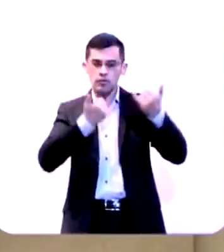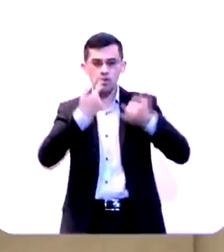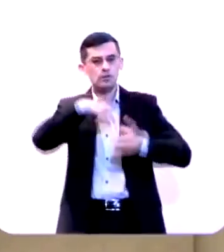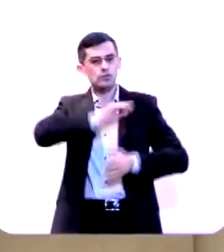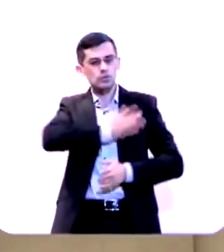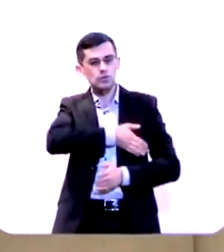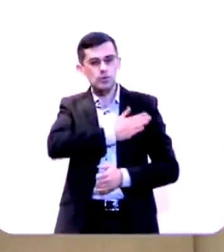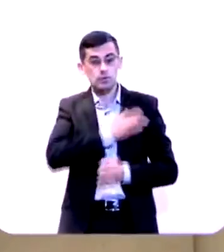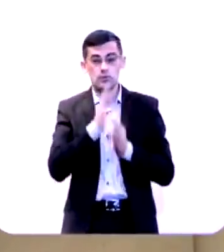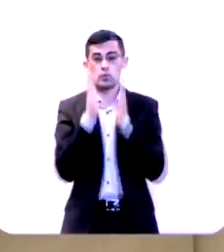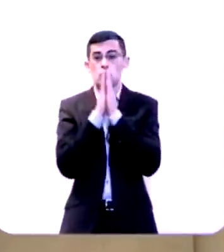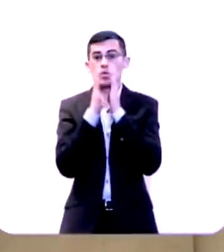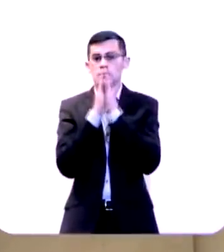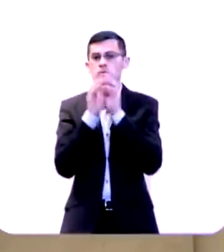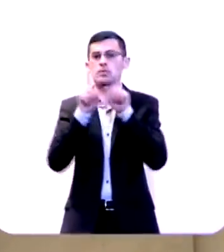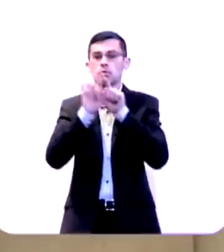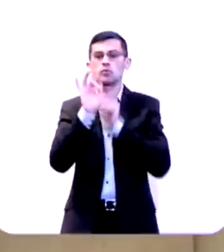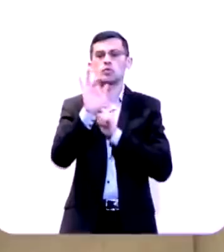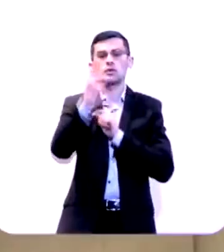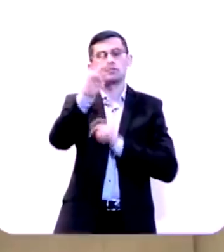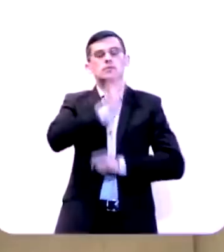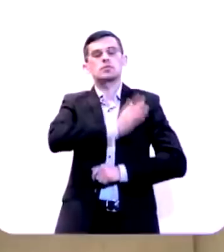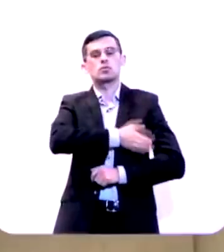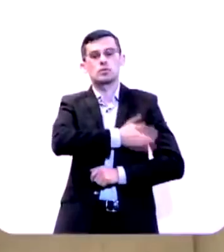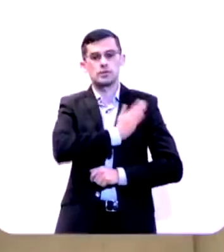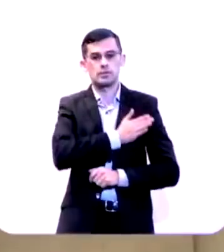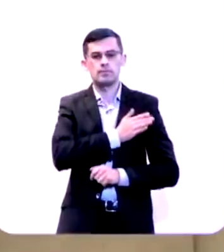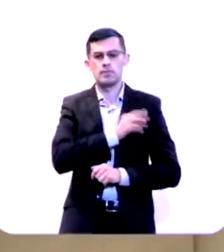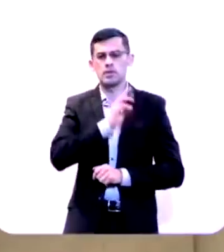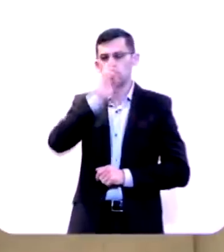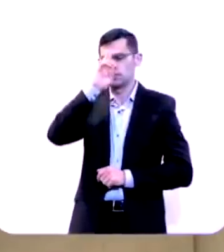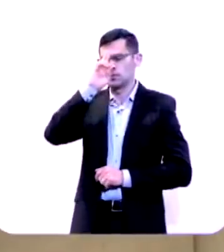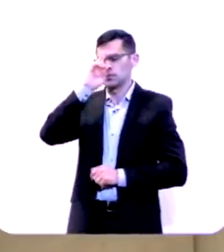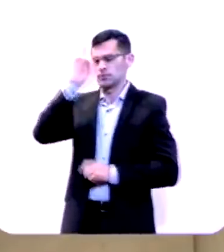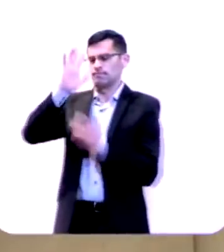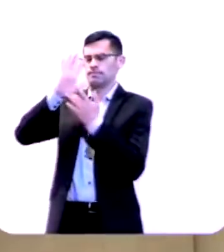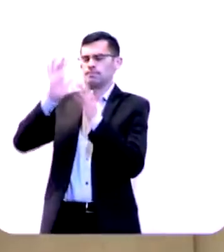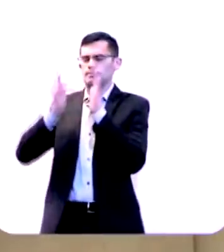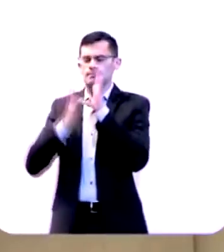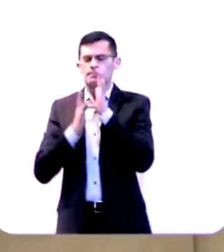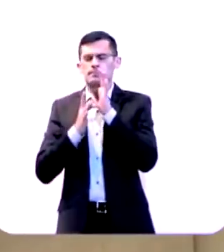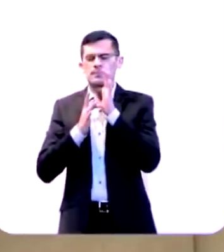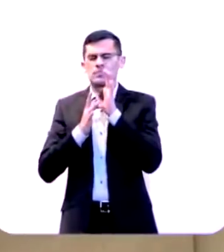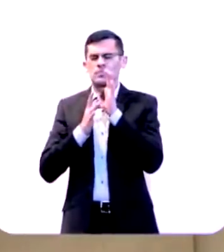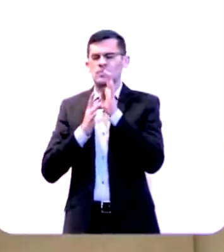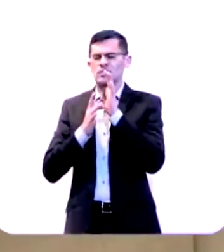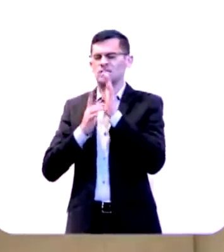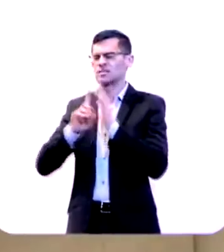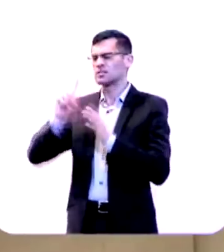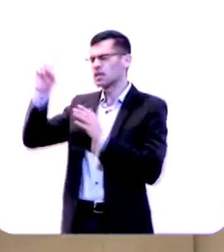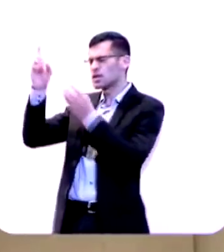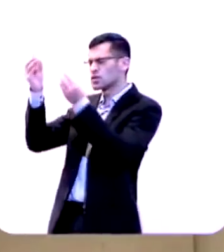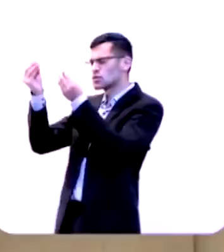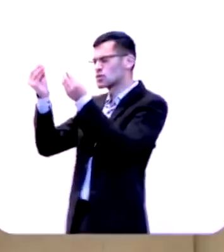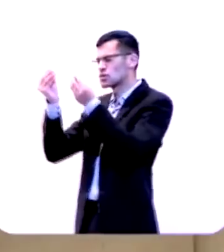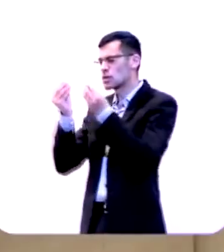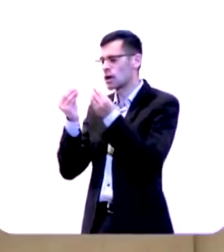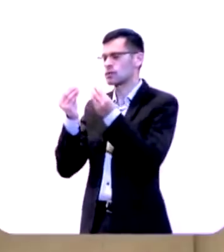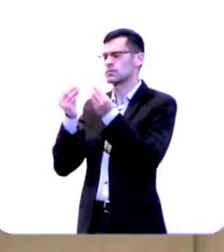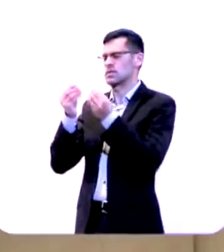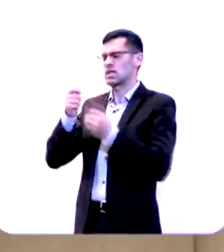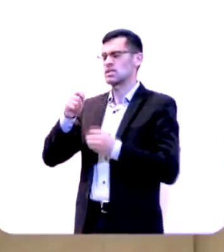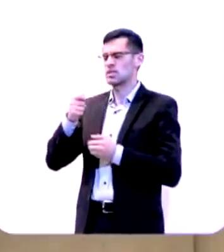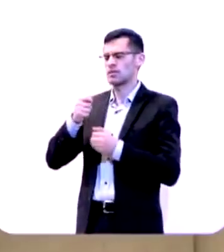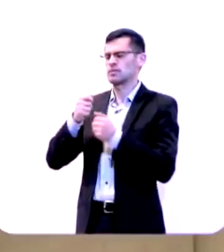na tua vida e essa oração vai tocar o seu coração Senhor Jesus tu tens nos dado a chave do